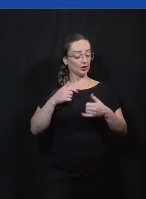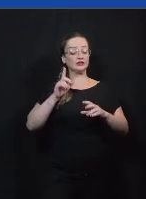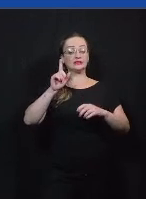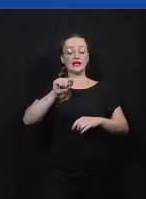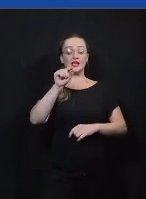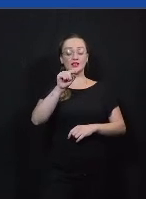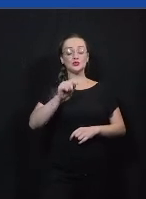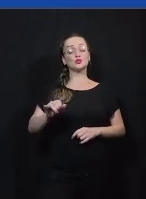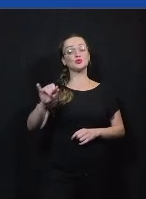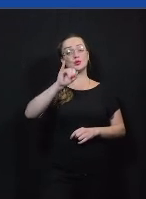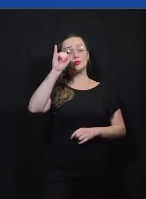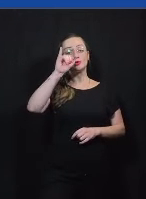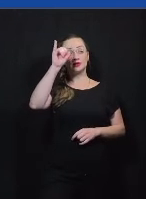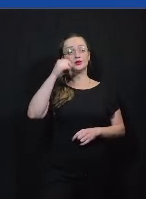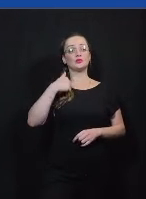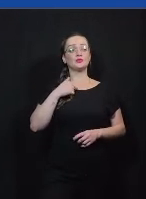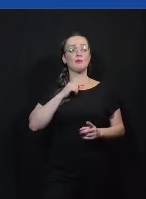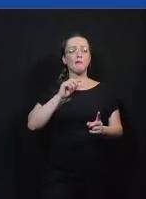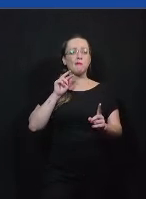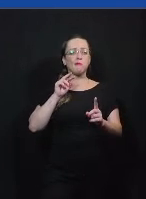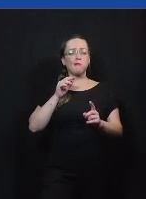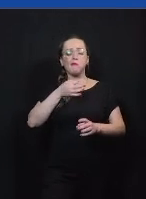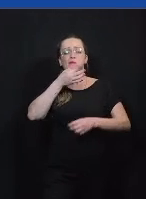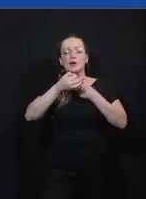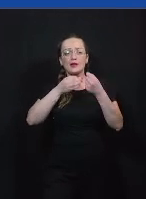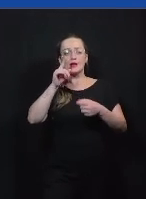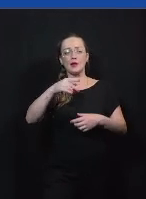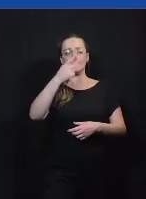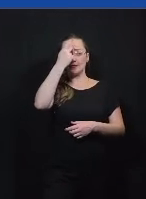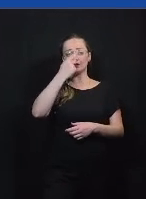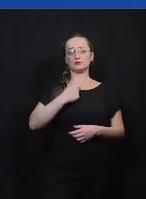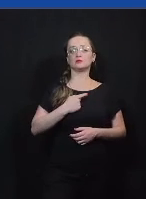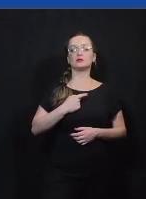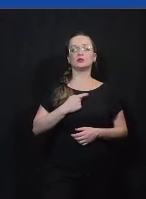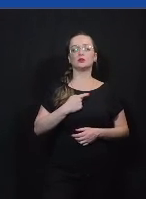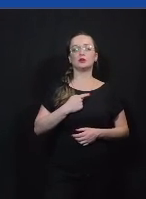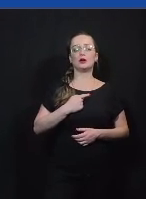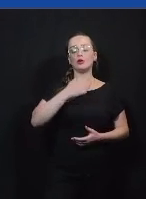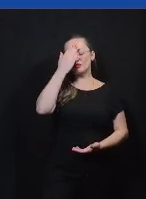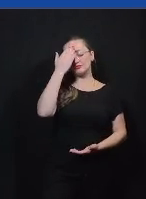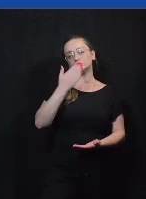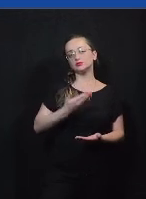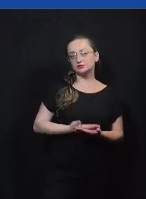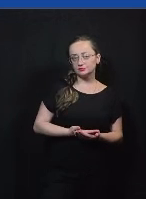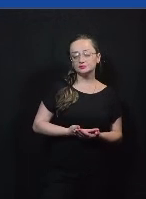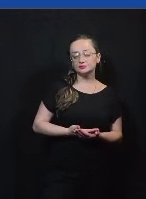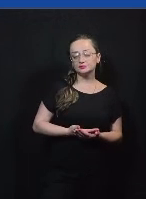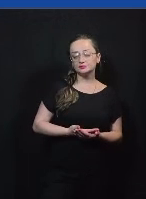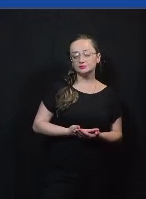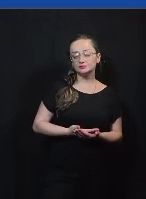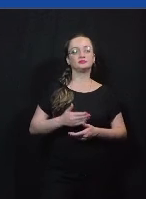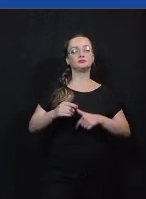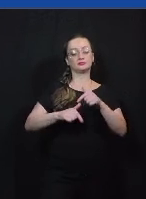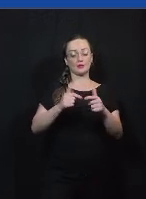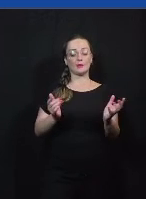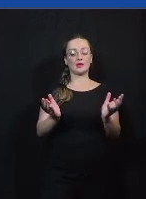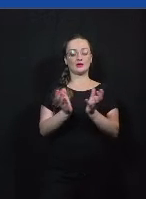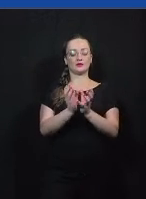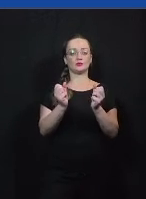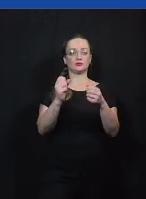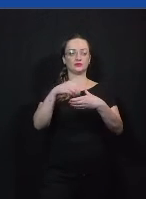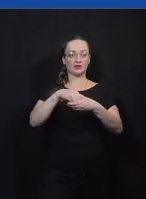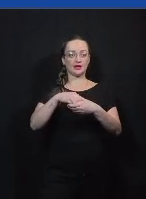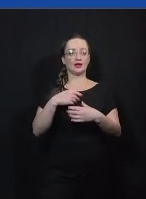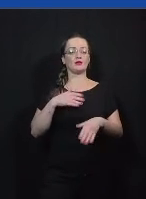desse ponto de vista acadêmico mas muito do ponto de vista pessoal de confiança de trabalho em equipe de formarem